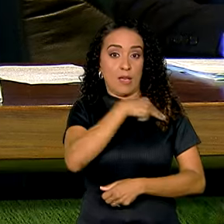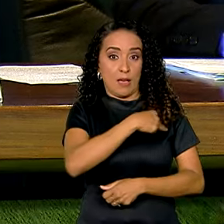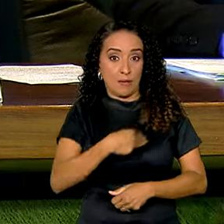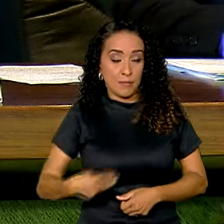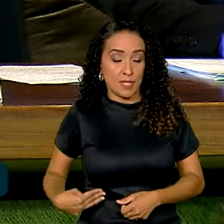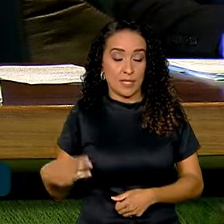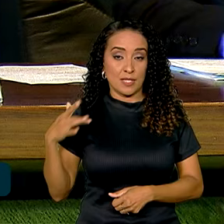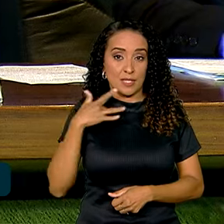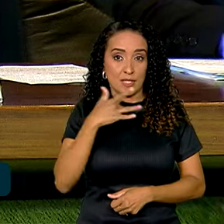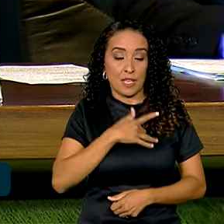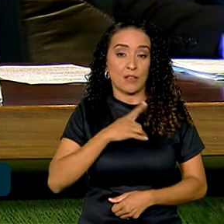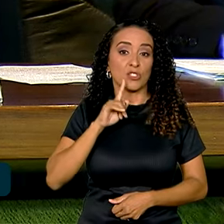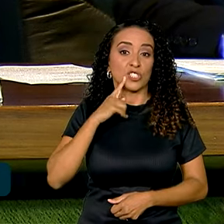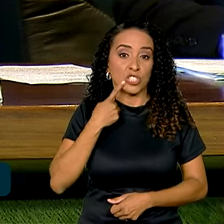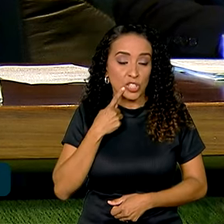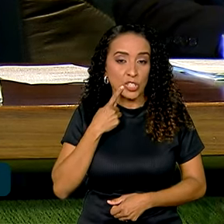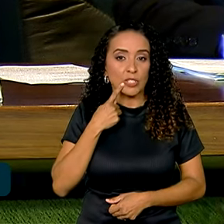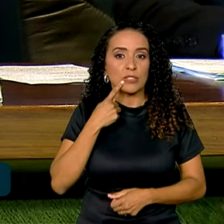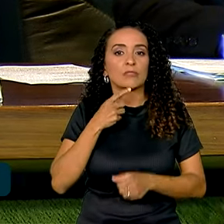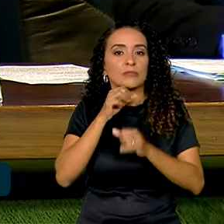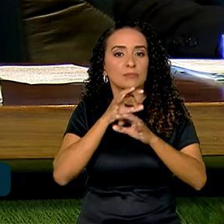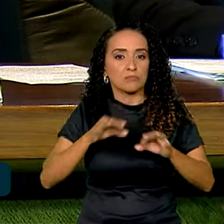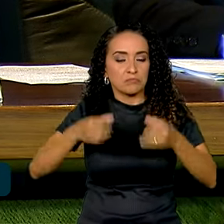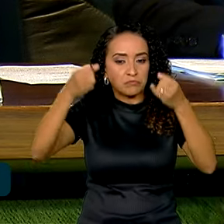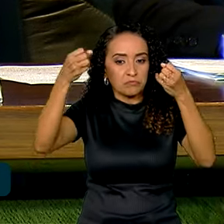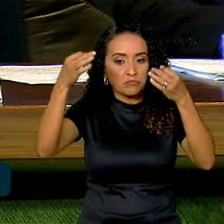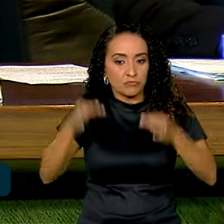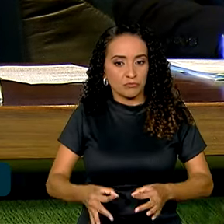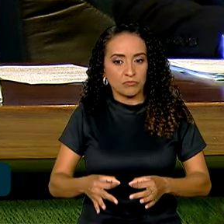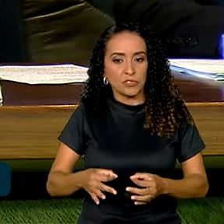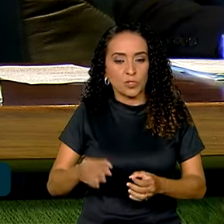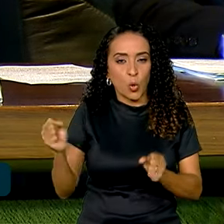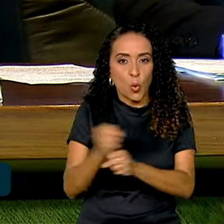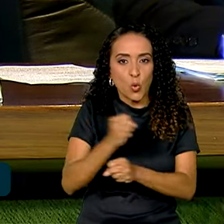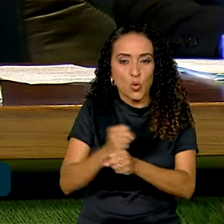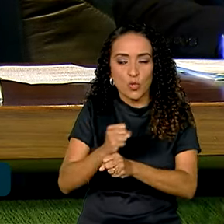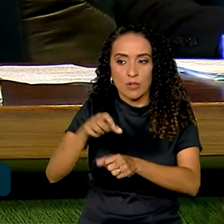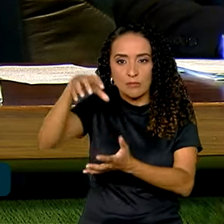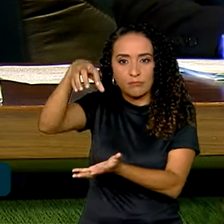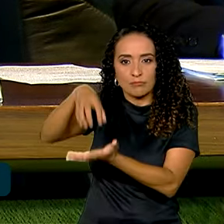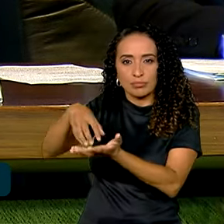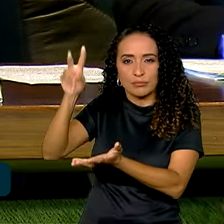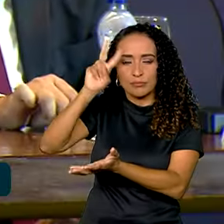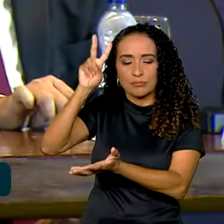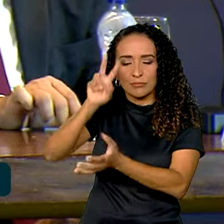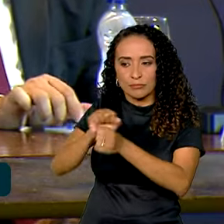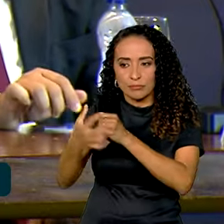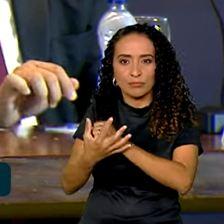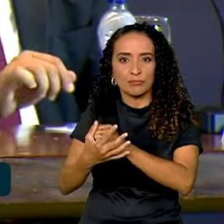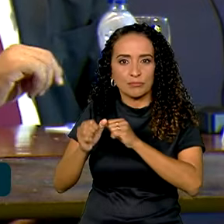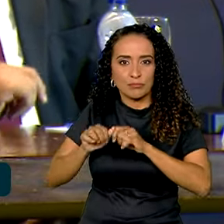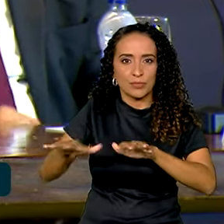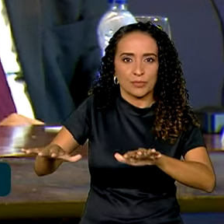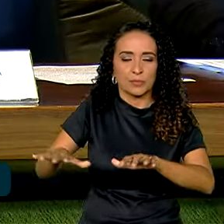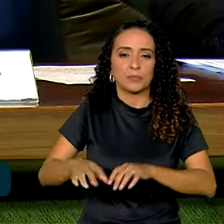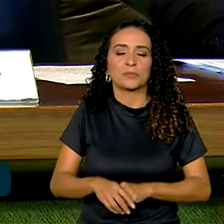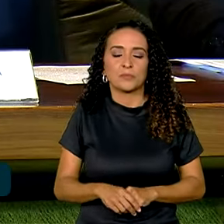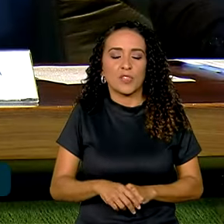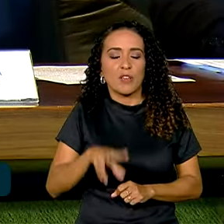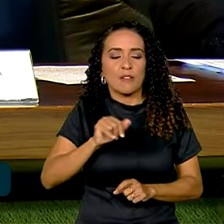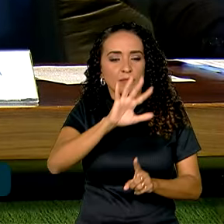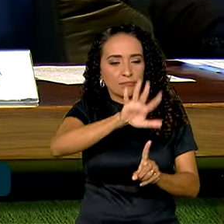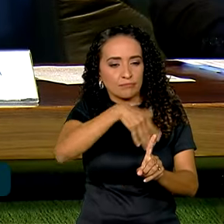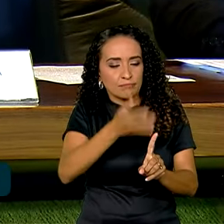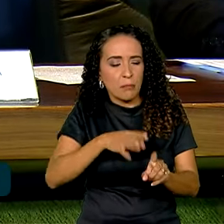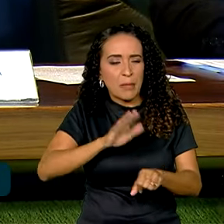Saúde, Nízia Trindade, confirmou a construção do Memorial da Pandemia da Covid-19, que vai homenagear os